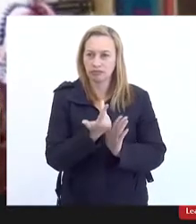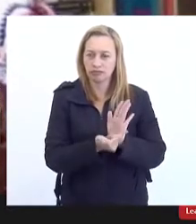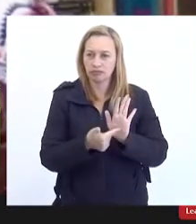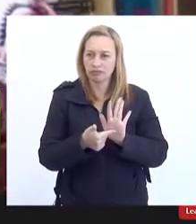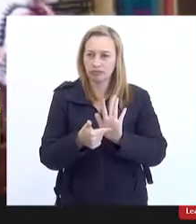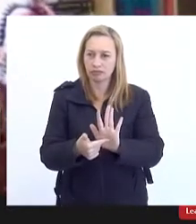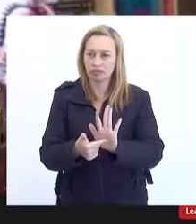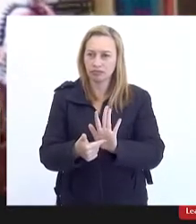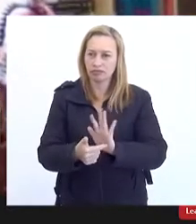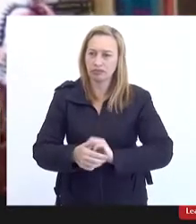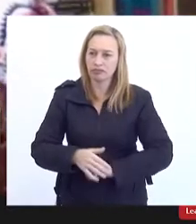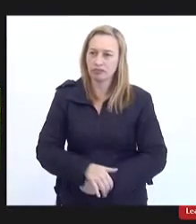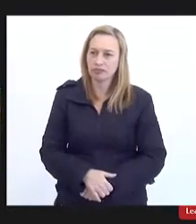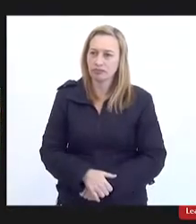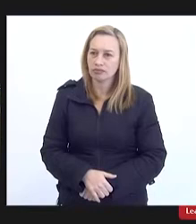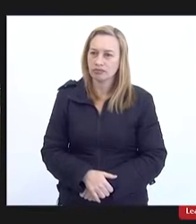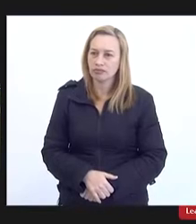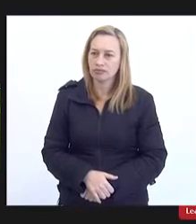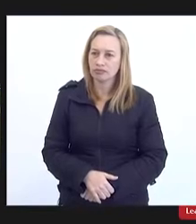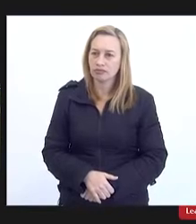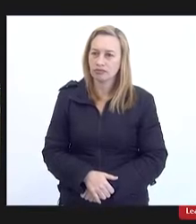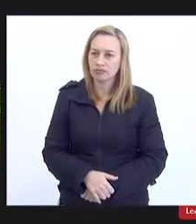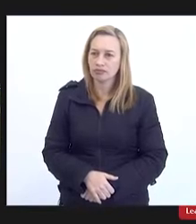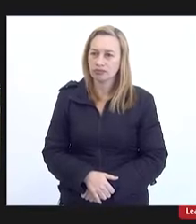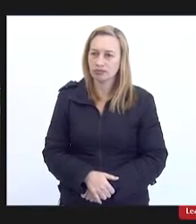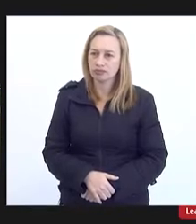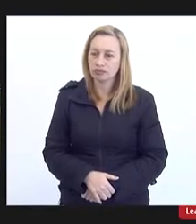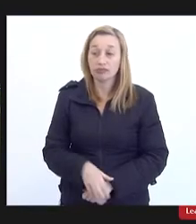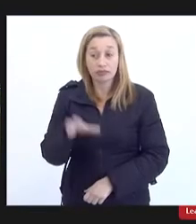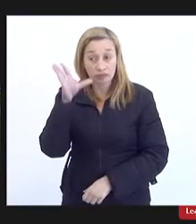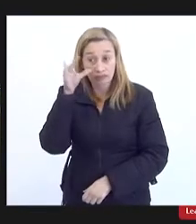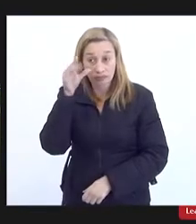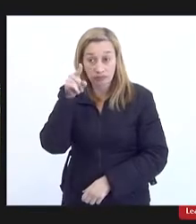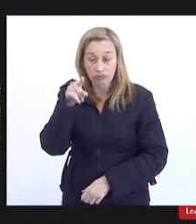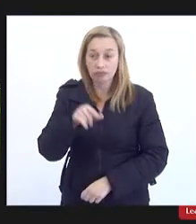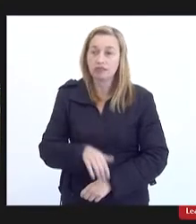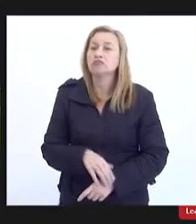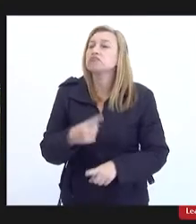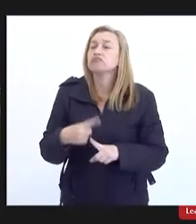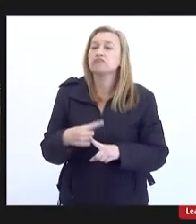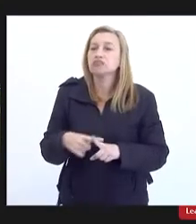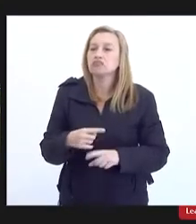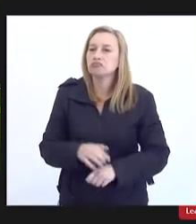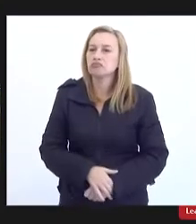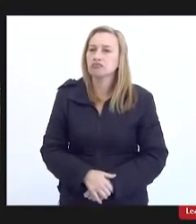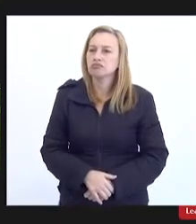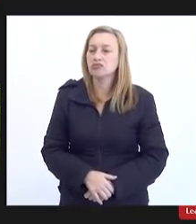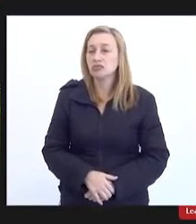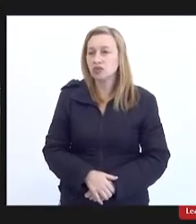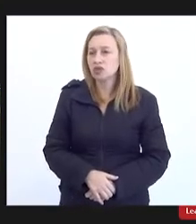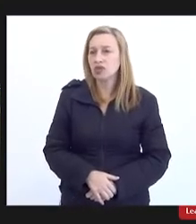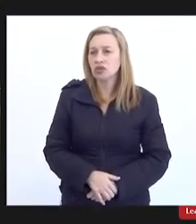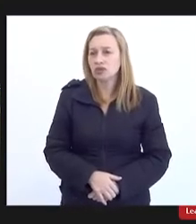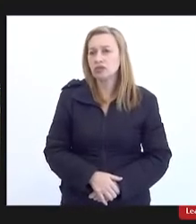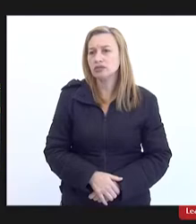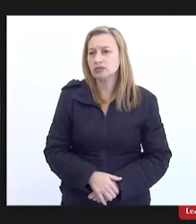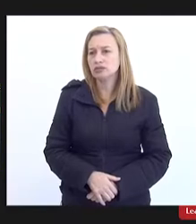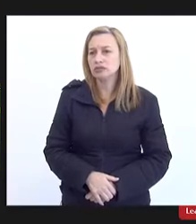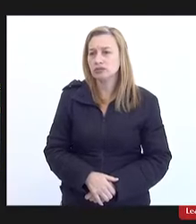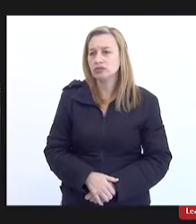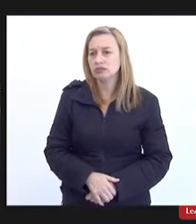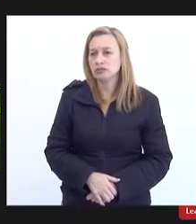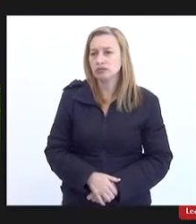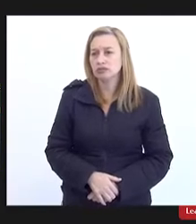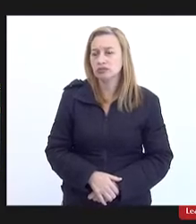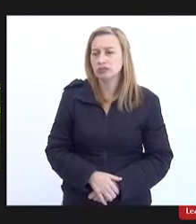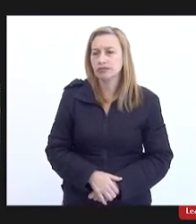o Atlas das Águas e esse Atlas é muito interessante porque... Vocês já estão conseguindo ver? Sim.